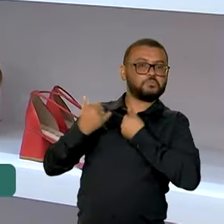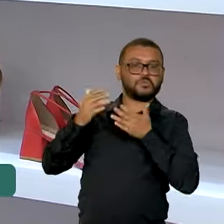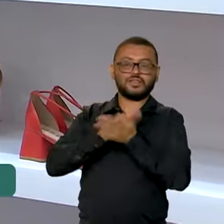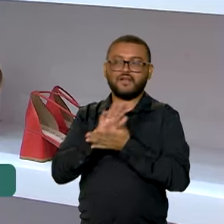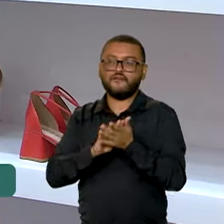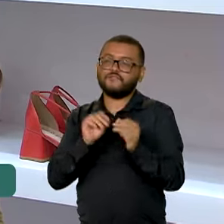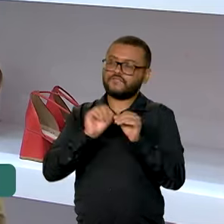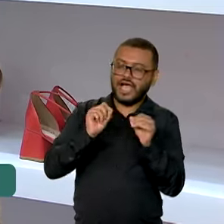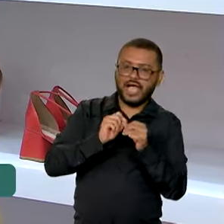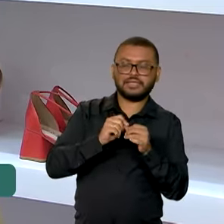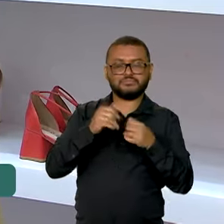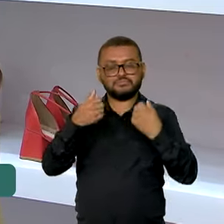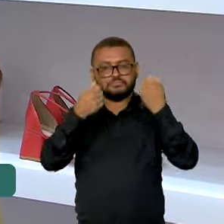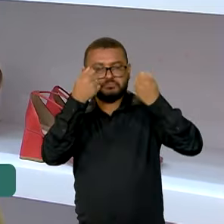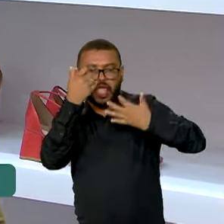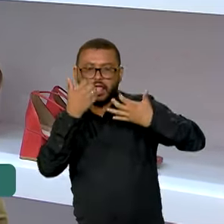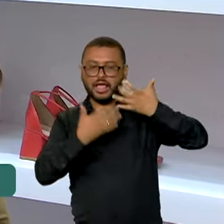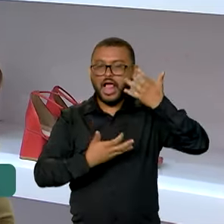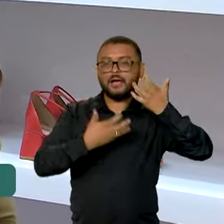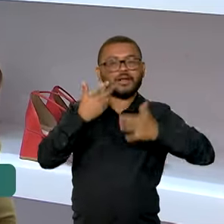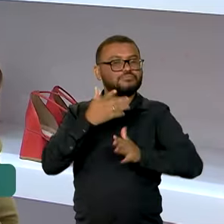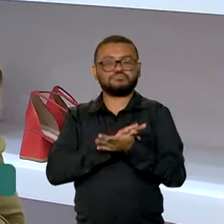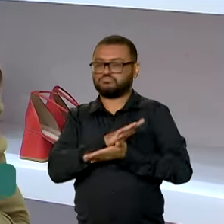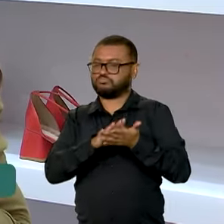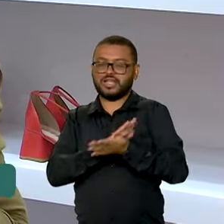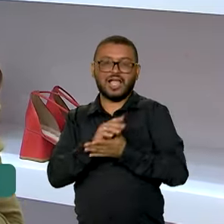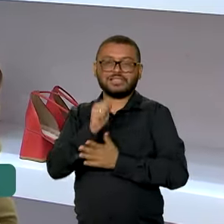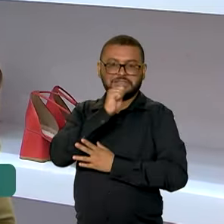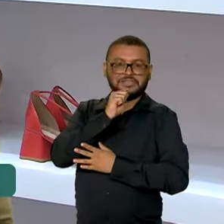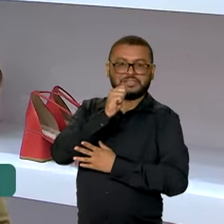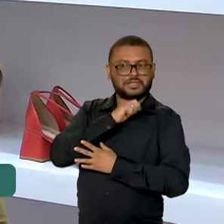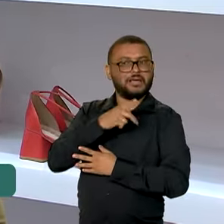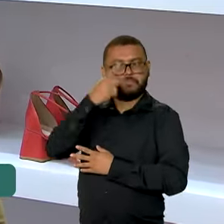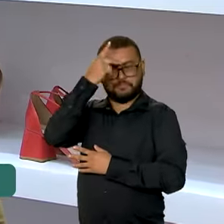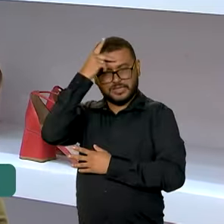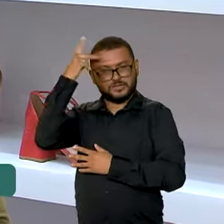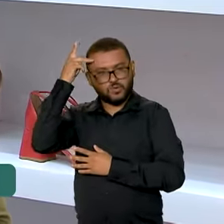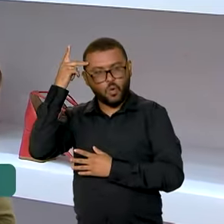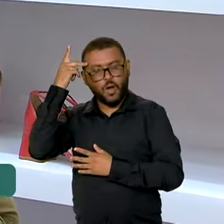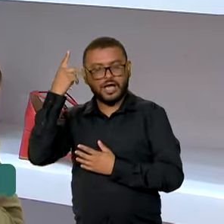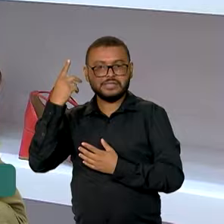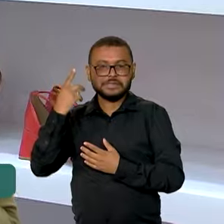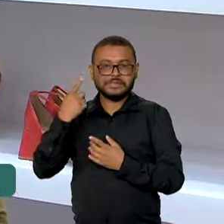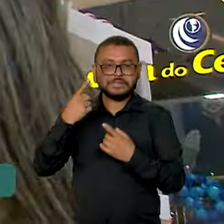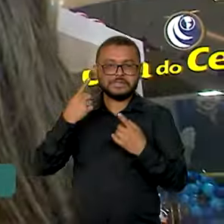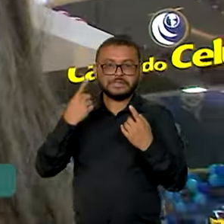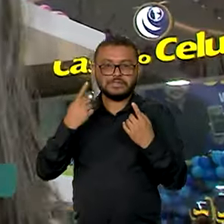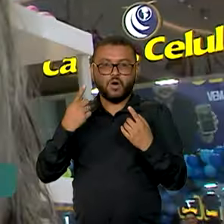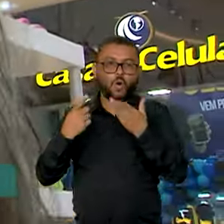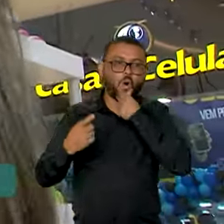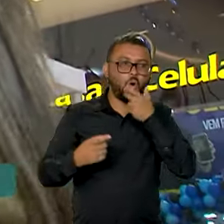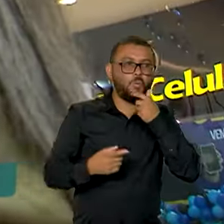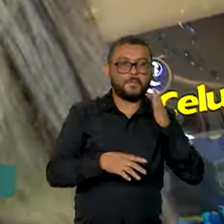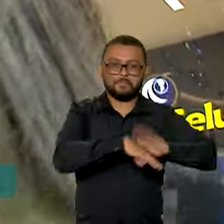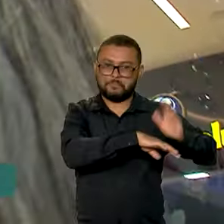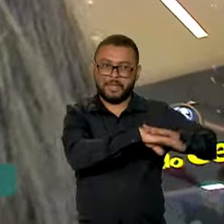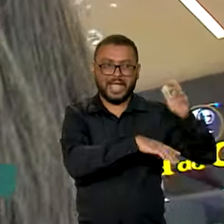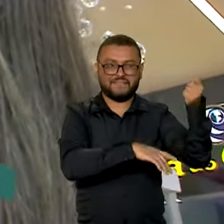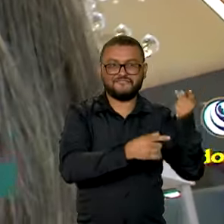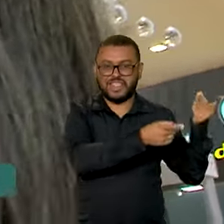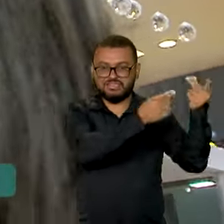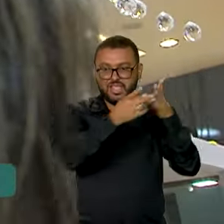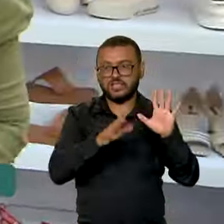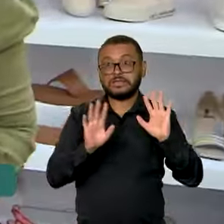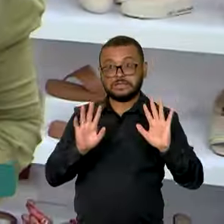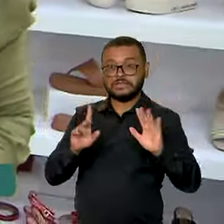faça assim, não faça assim. Nessa época ainda existia muita concorrência, muito machismo. E aí